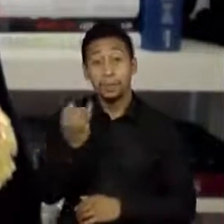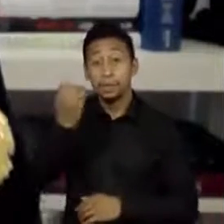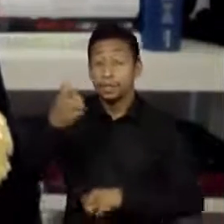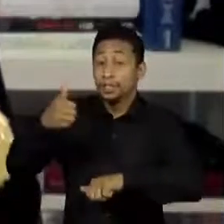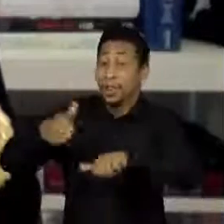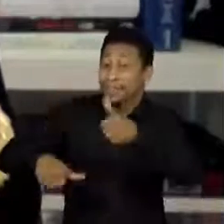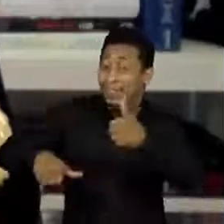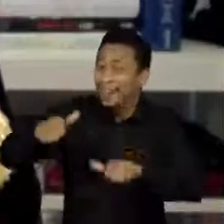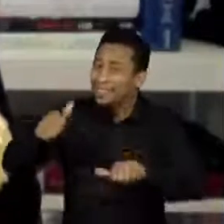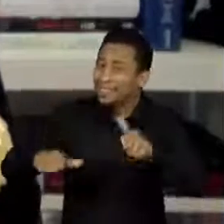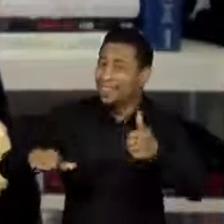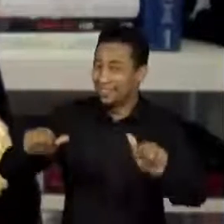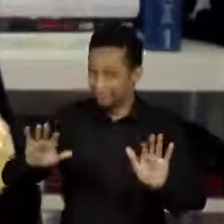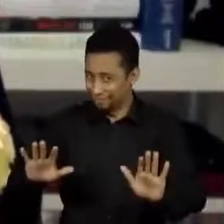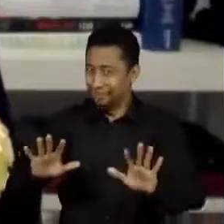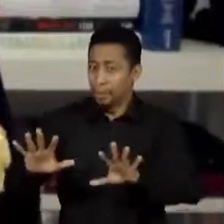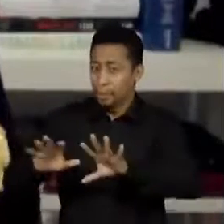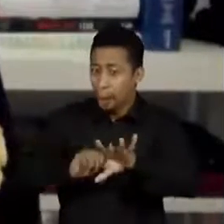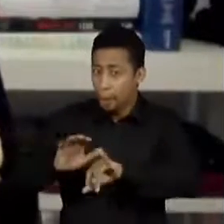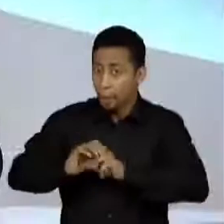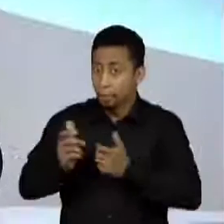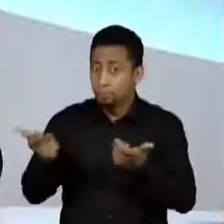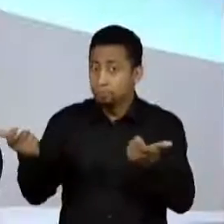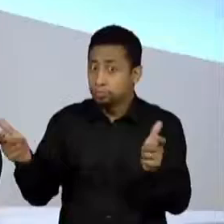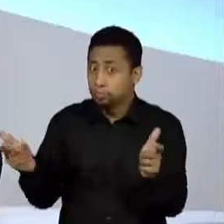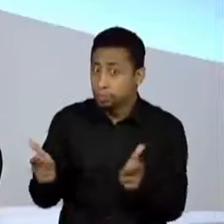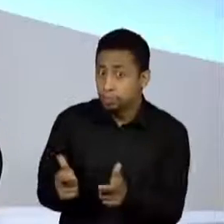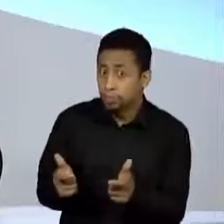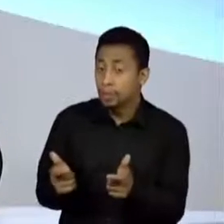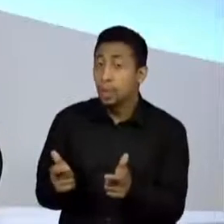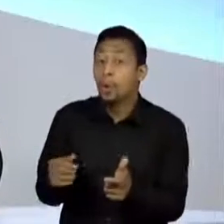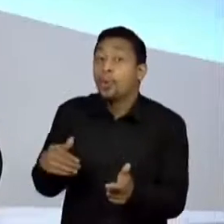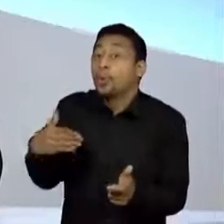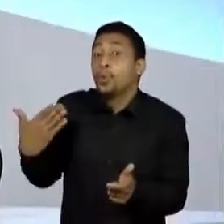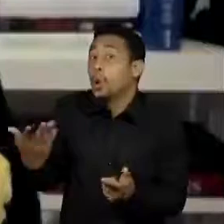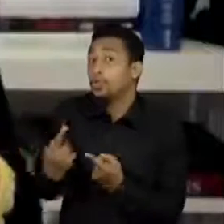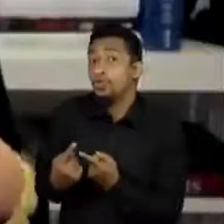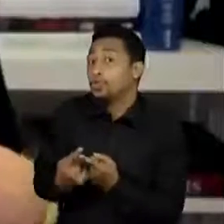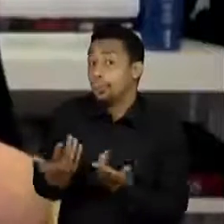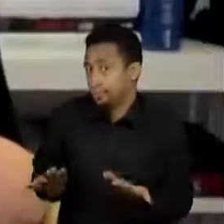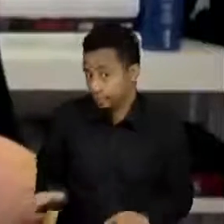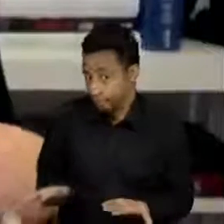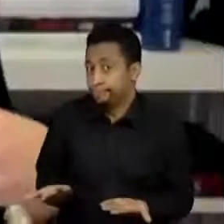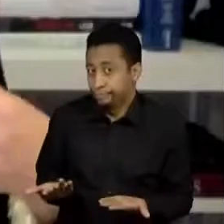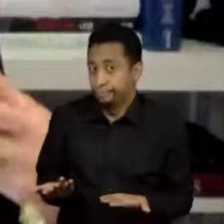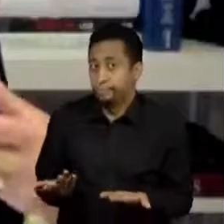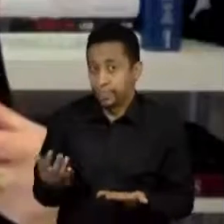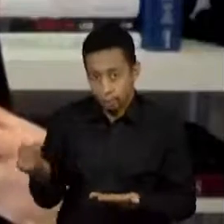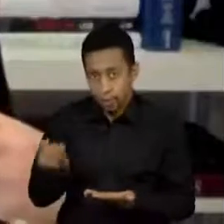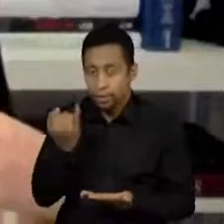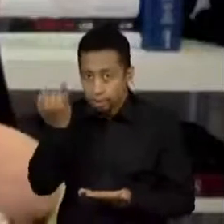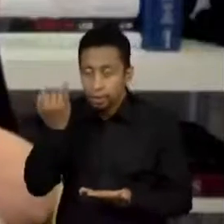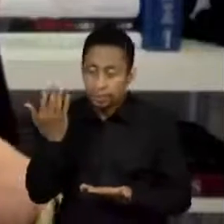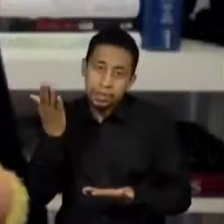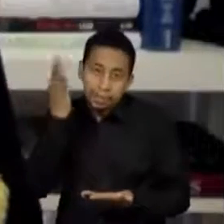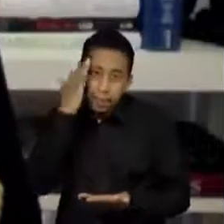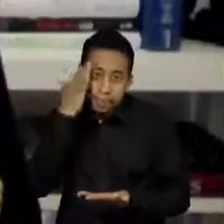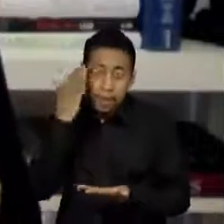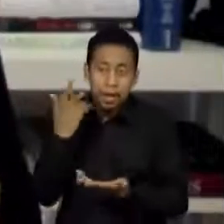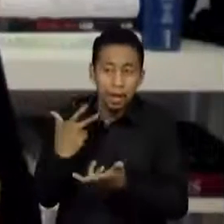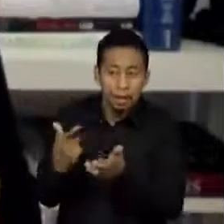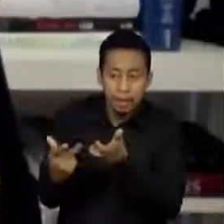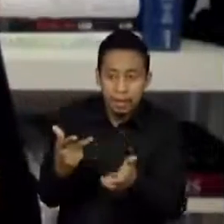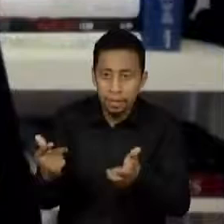na vigência de que variante. Então, eu acho que isso também vai modificar a característica dessa